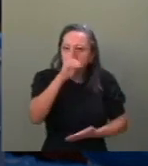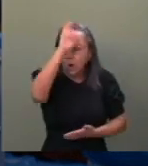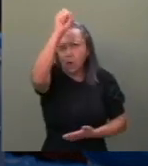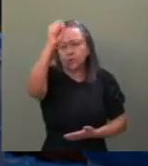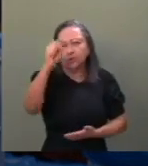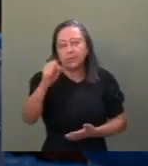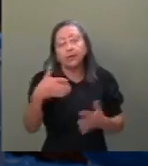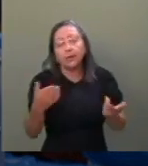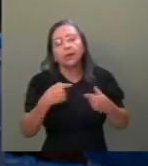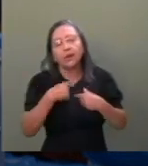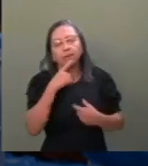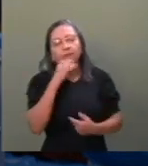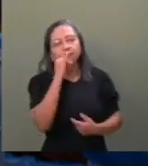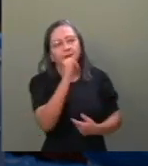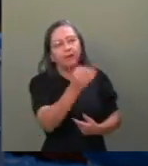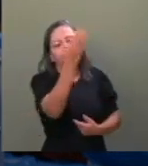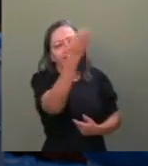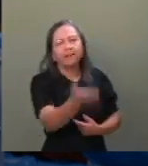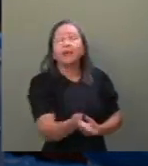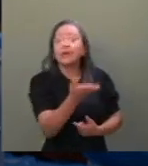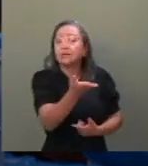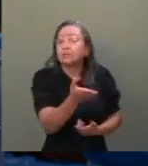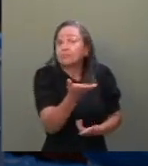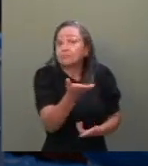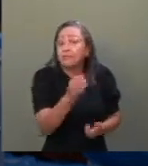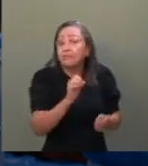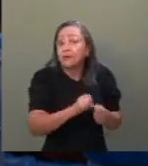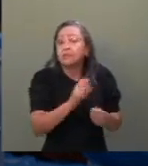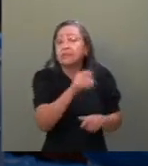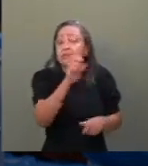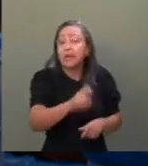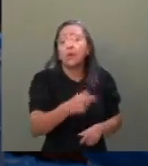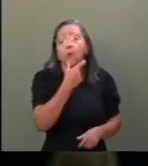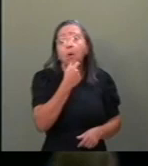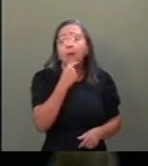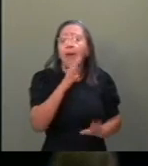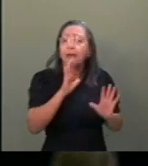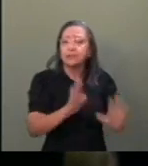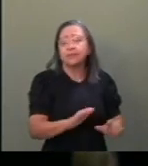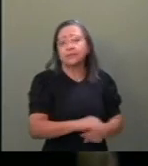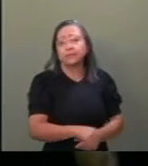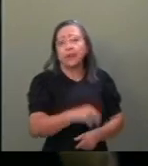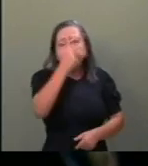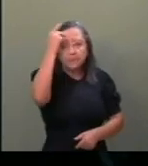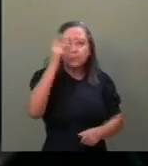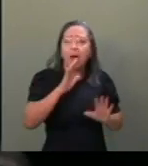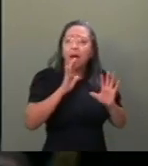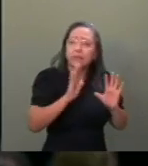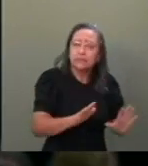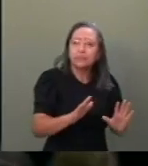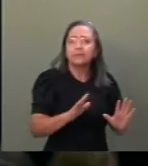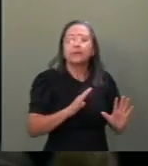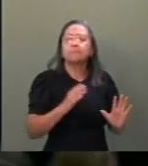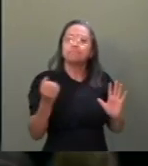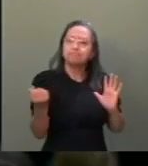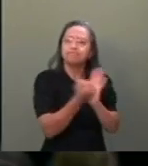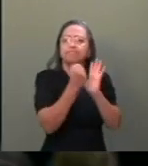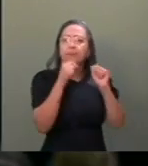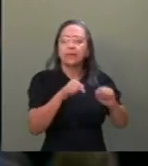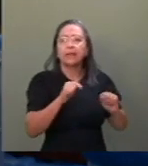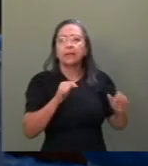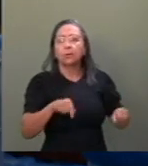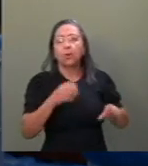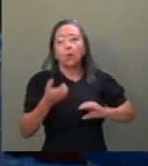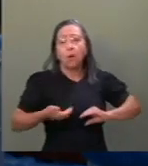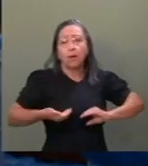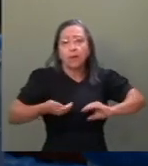não é? E eu quero te dizer, Jean, que é isso que te faz ser o homem que você é. É isso que te faz ser a pessoa que marcou esse tempo aqui no Congresso Nacional,